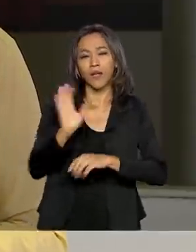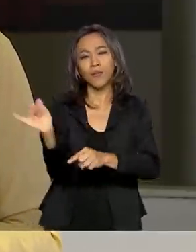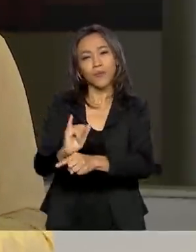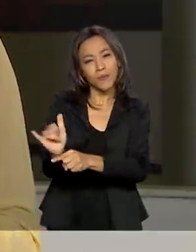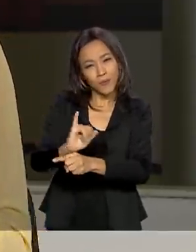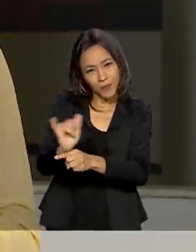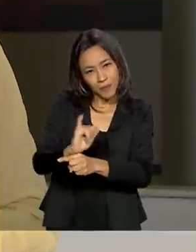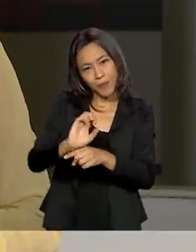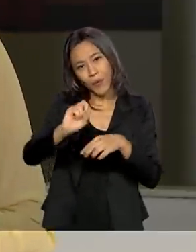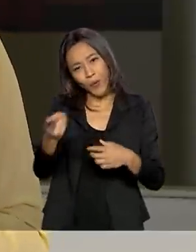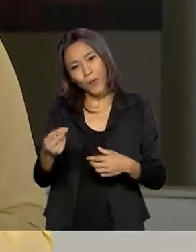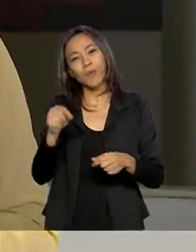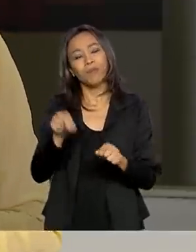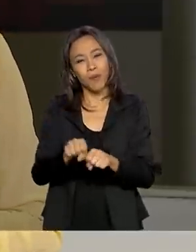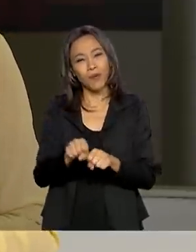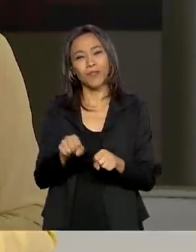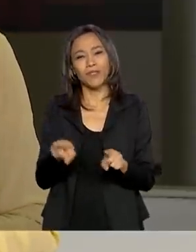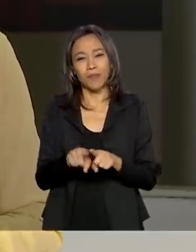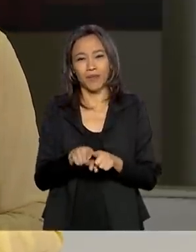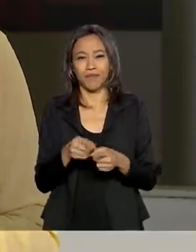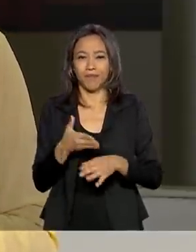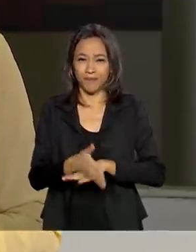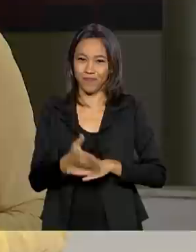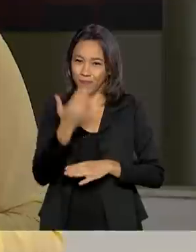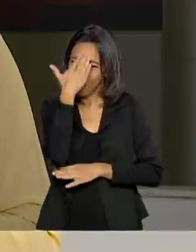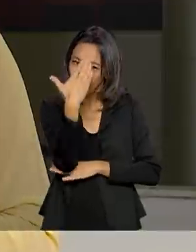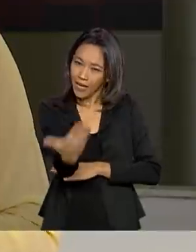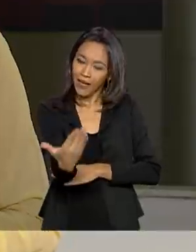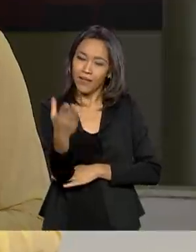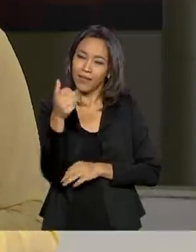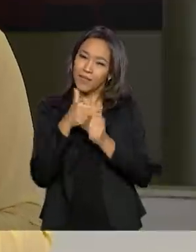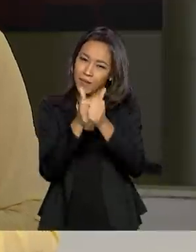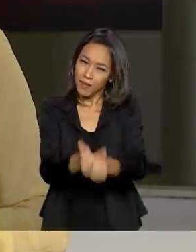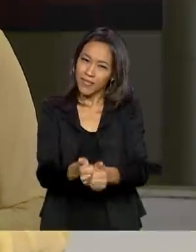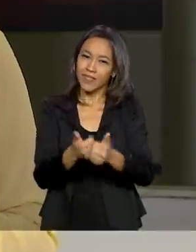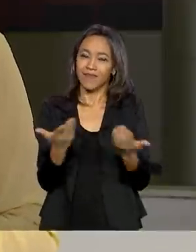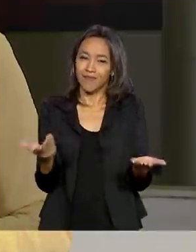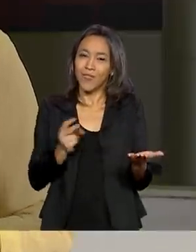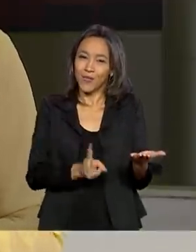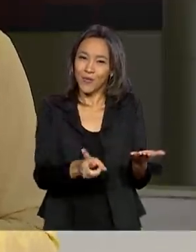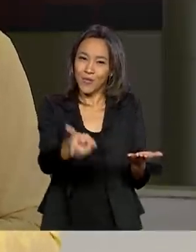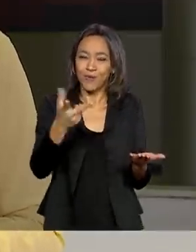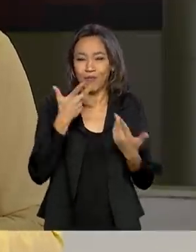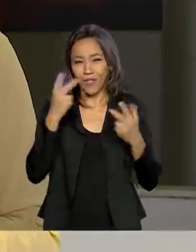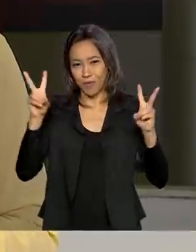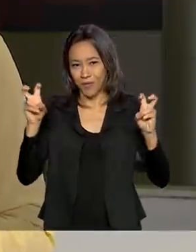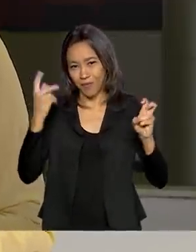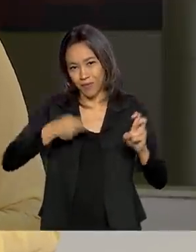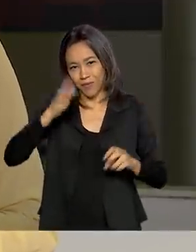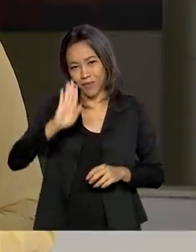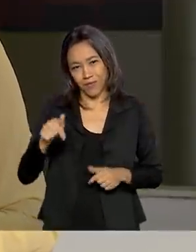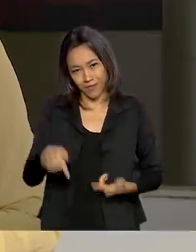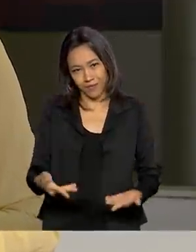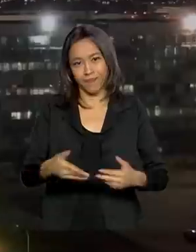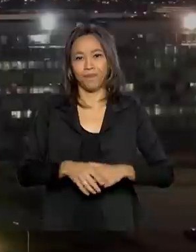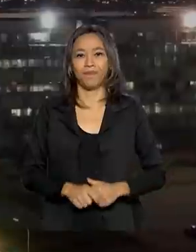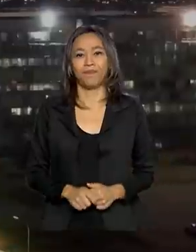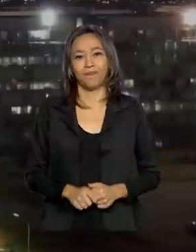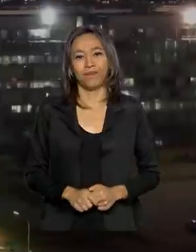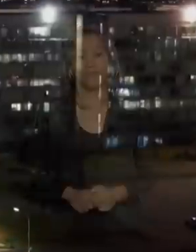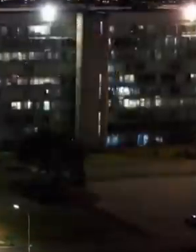YouTube ou baixe o EBC Play. Obrigada pela companhia. O Brasil continua em pauta aqui na TV Brasil.